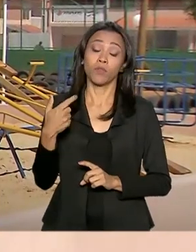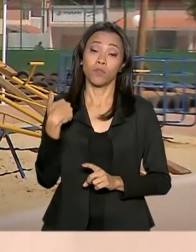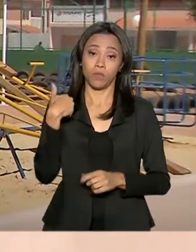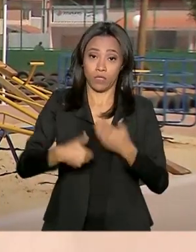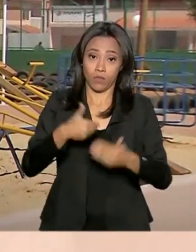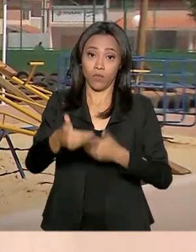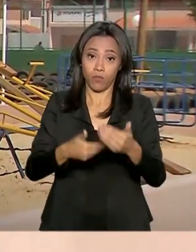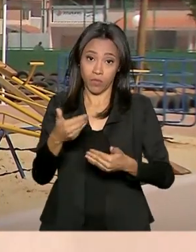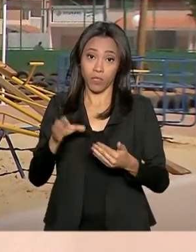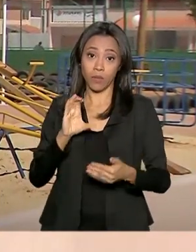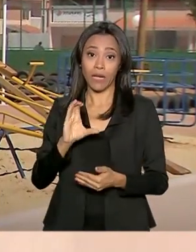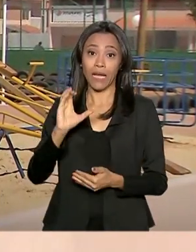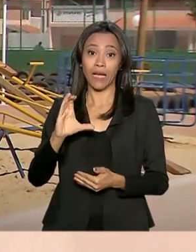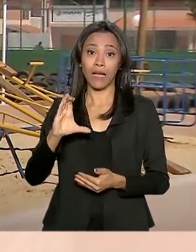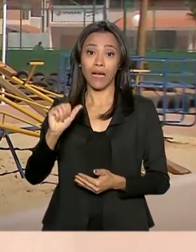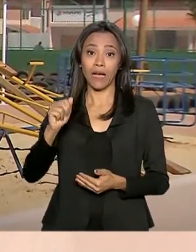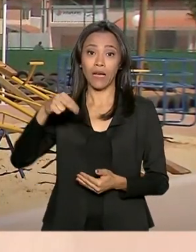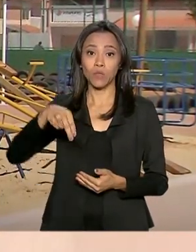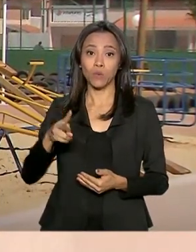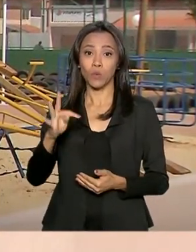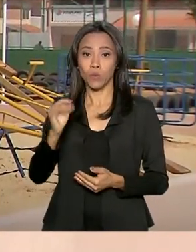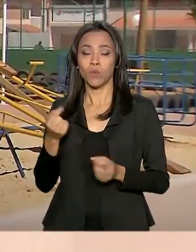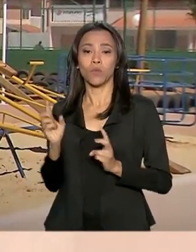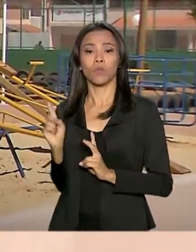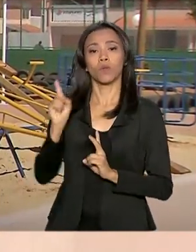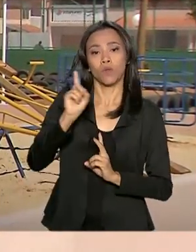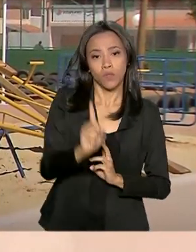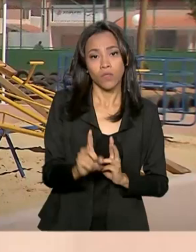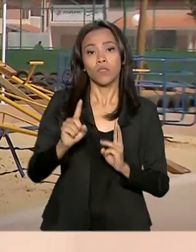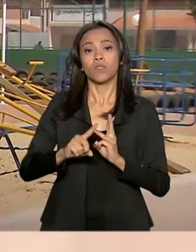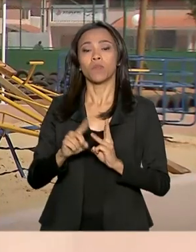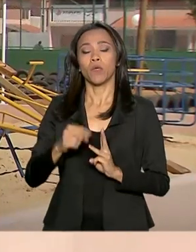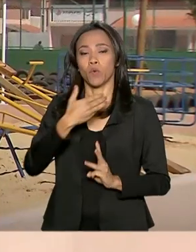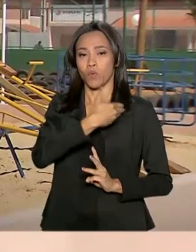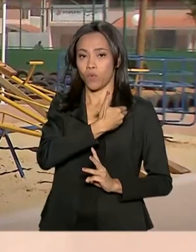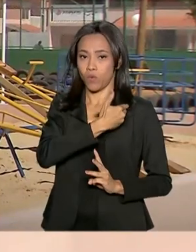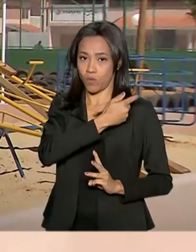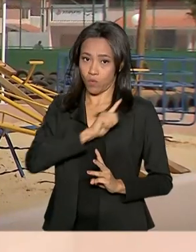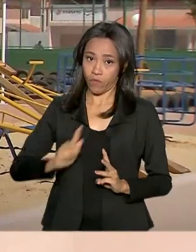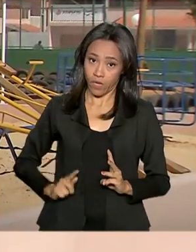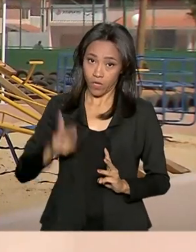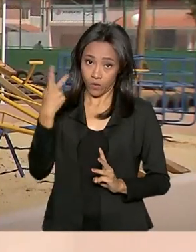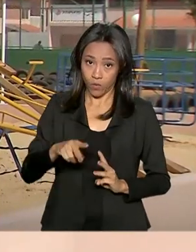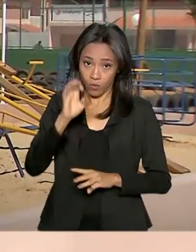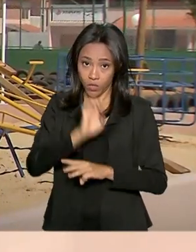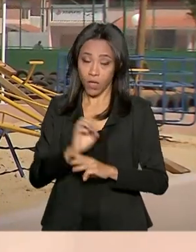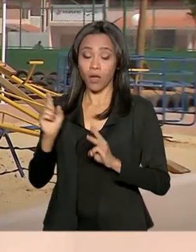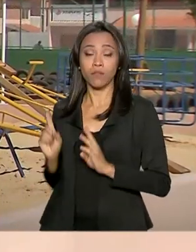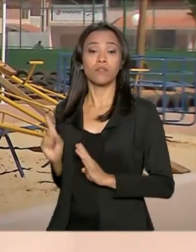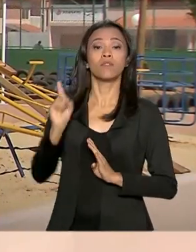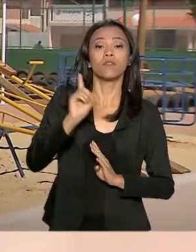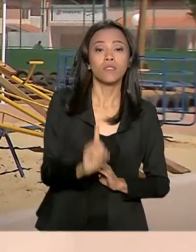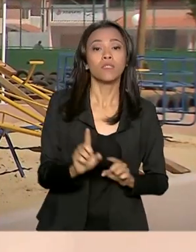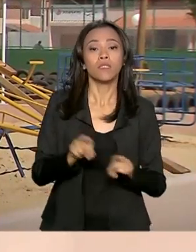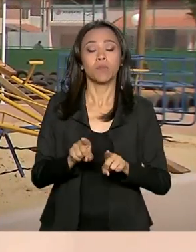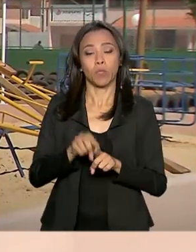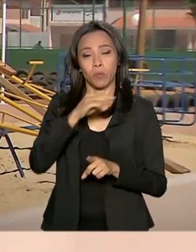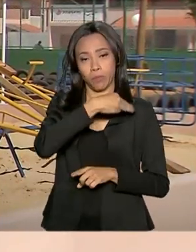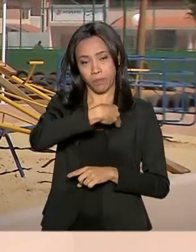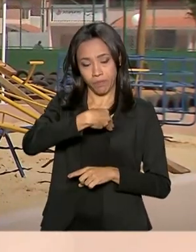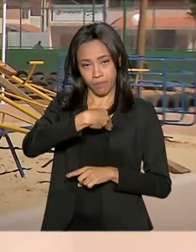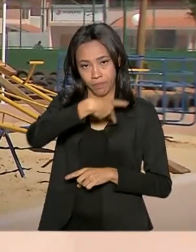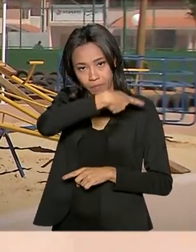Gustavo Canuto, do governador de Pernambuco, Paulo Câmara, e também do presidente da Caixa,